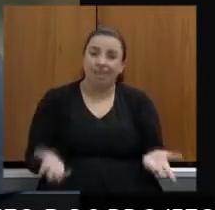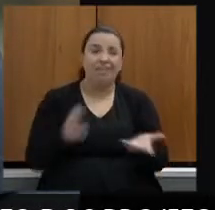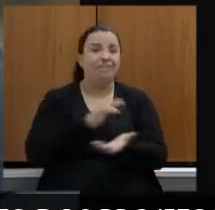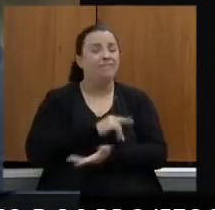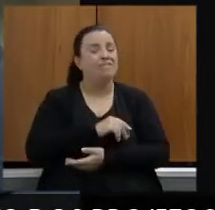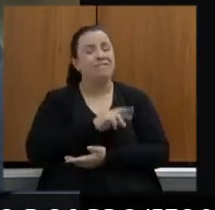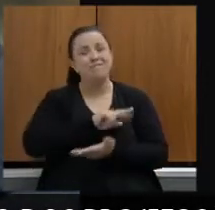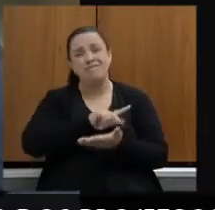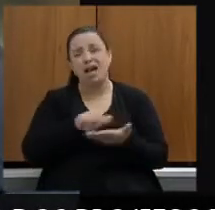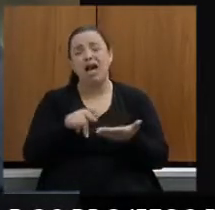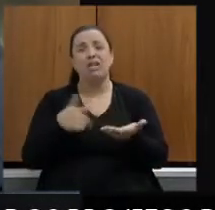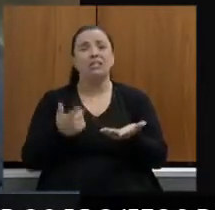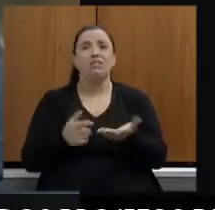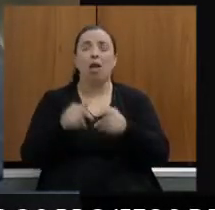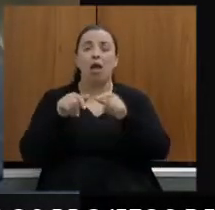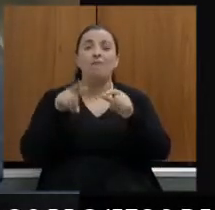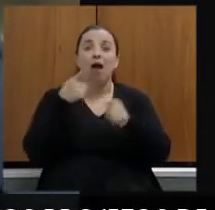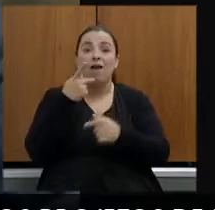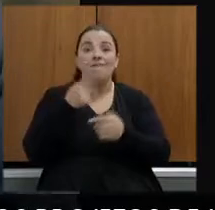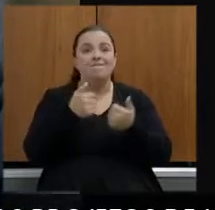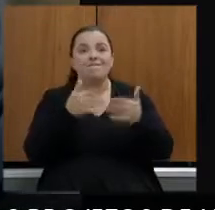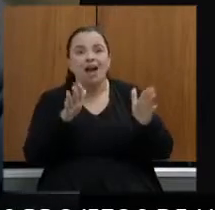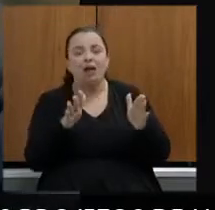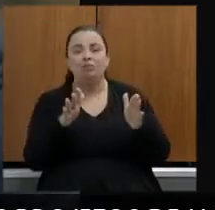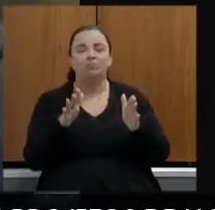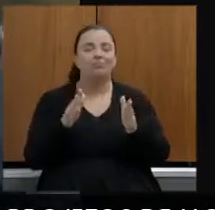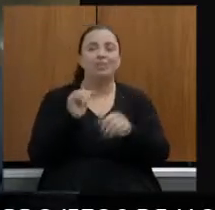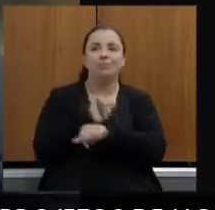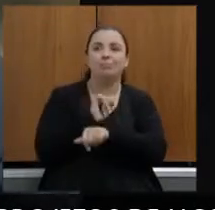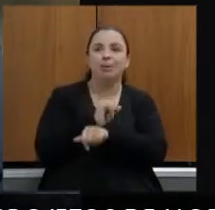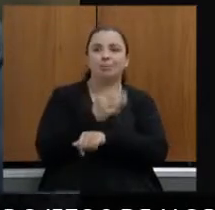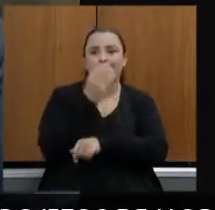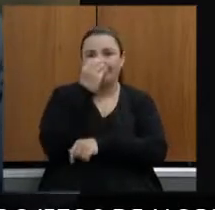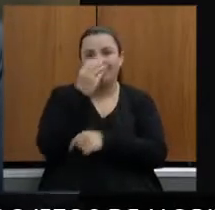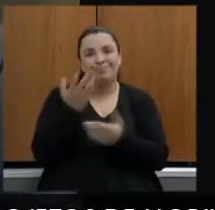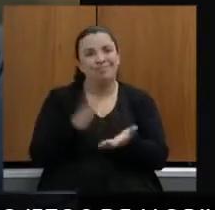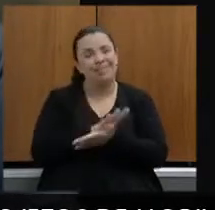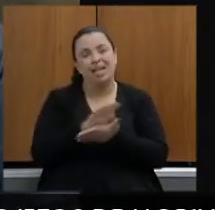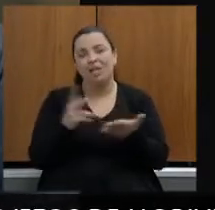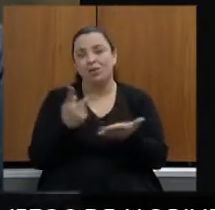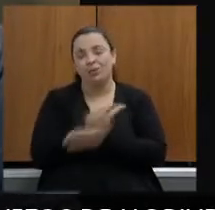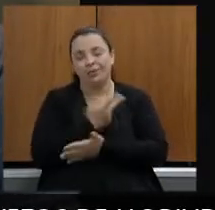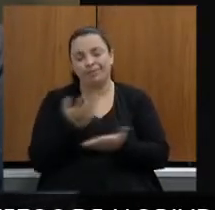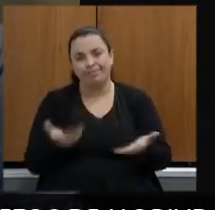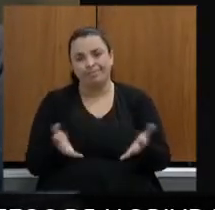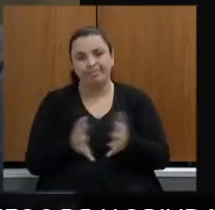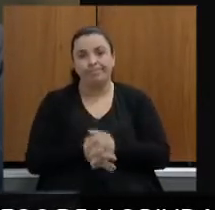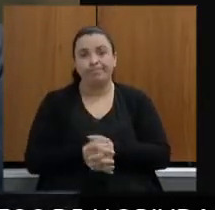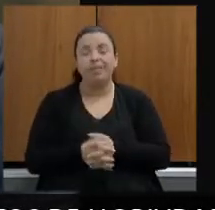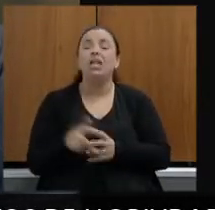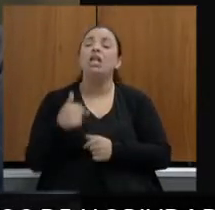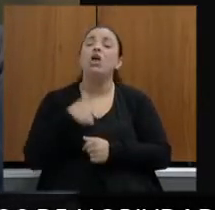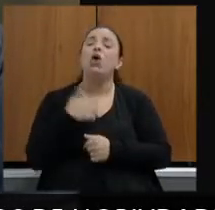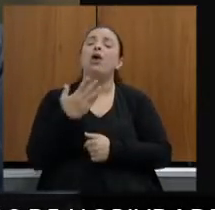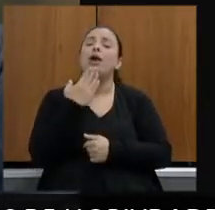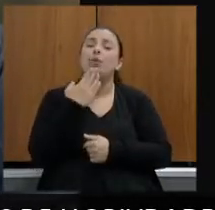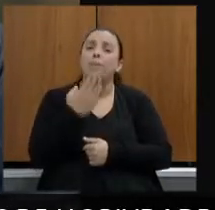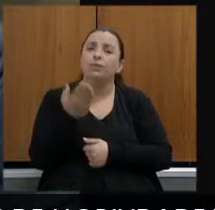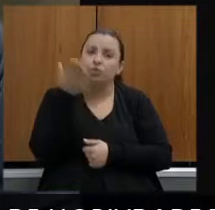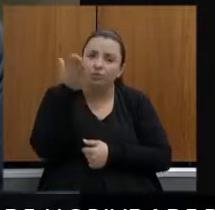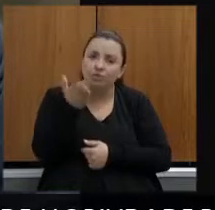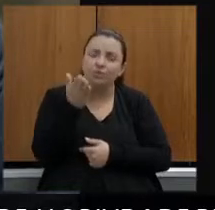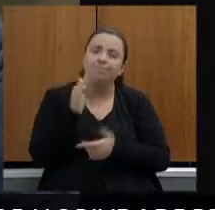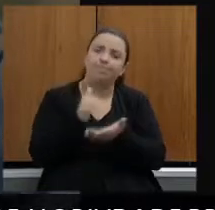então eu gostaria apenas de fazer aqui uma um pedido ao senhor senhor